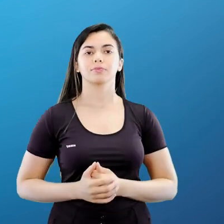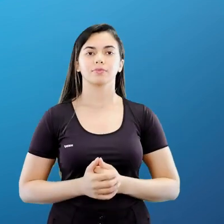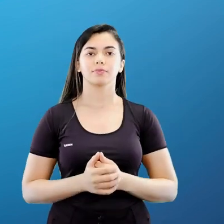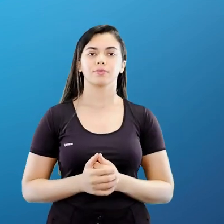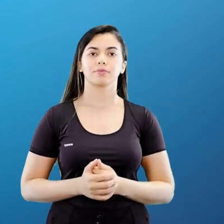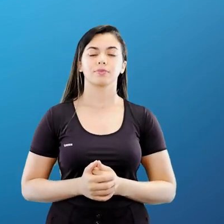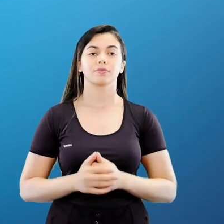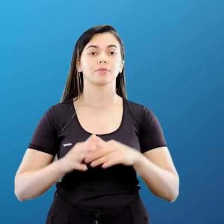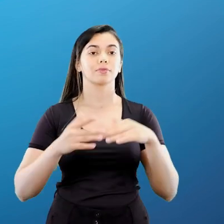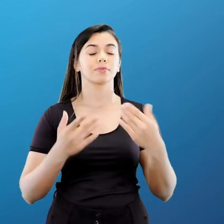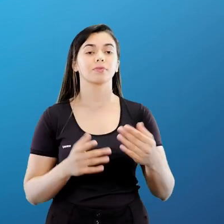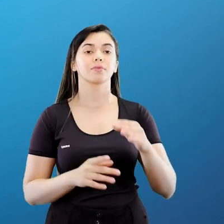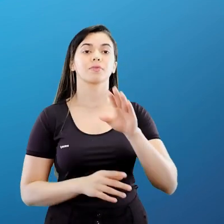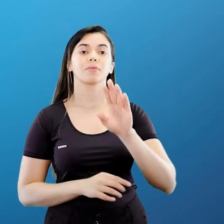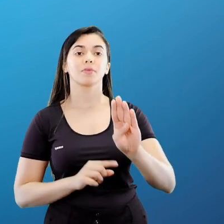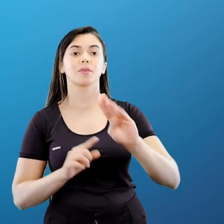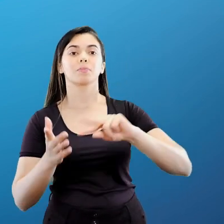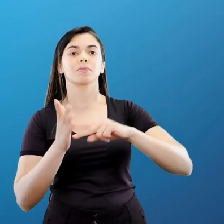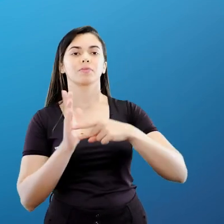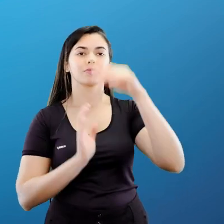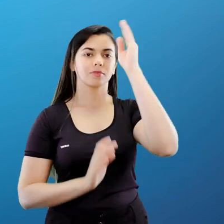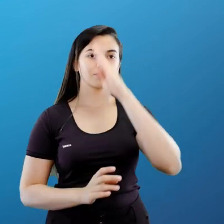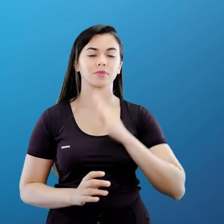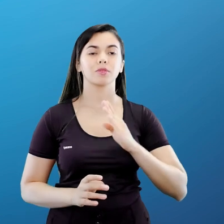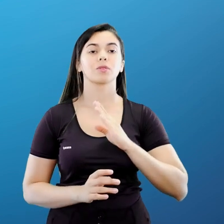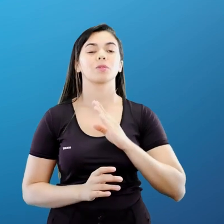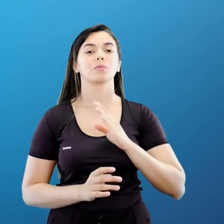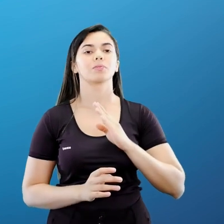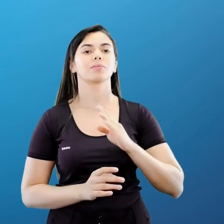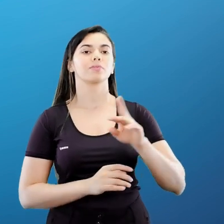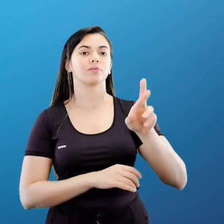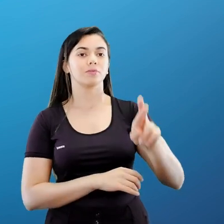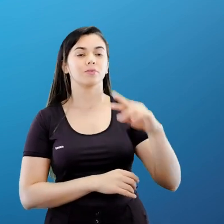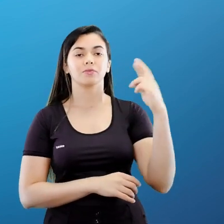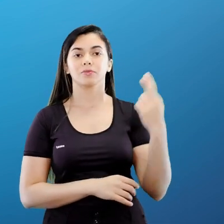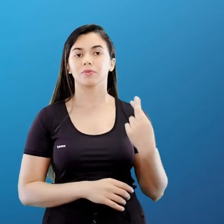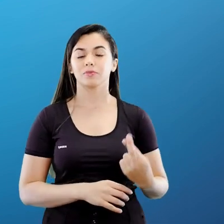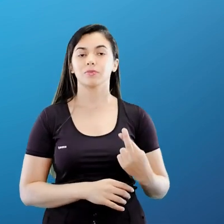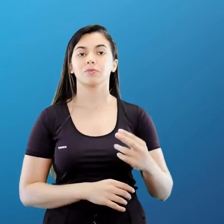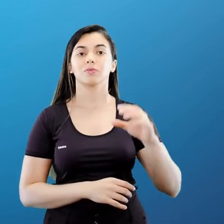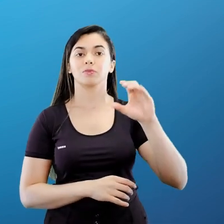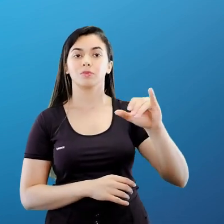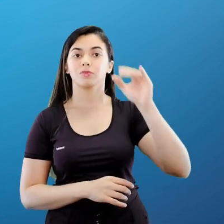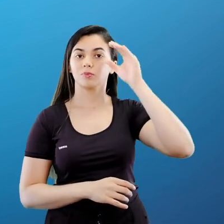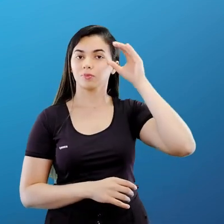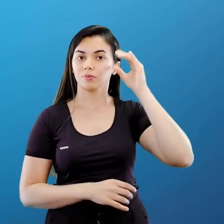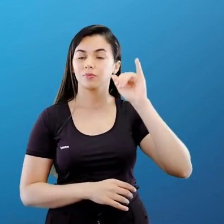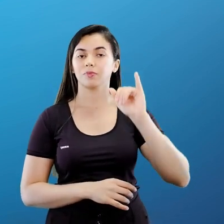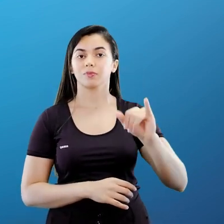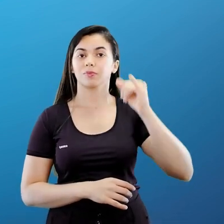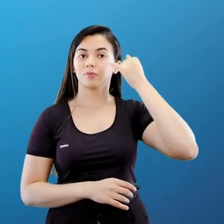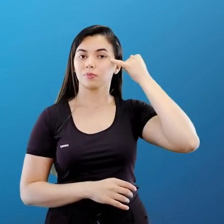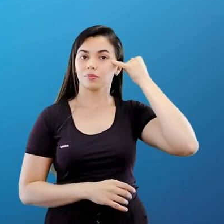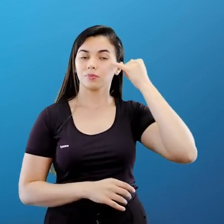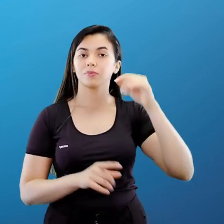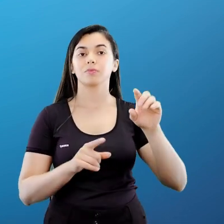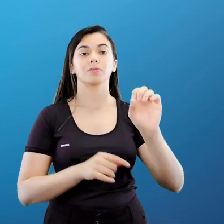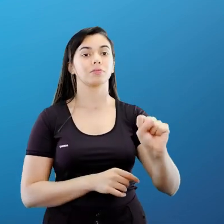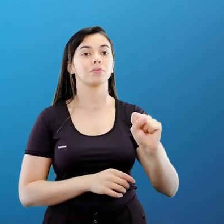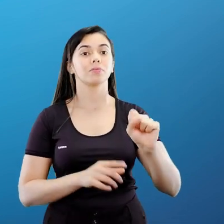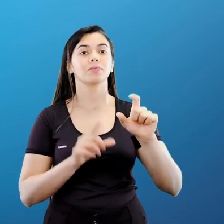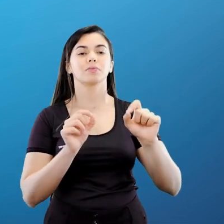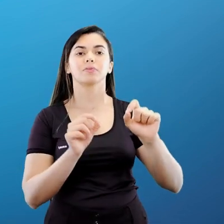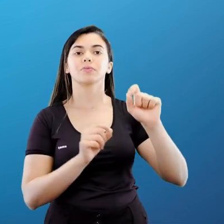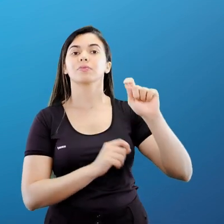Então, a letra B é de Brasil, o R de Rússia, o I de Índia, o C de China e o S de South Africa, que é a África do Sul.